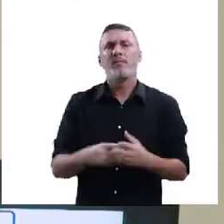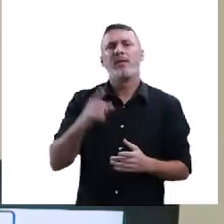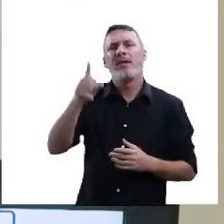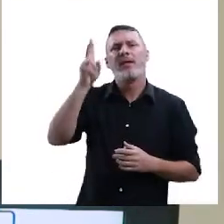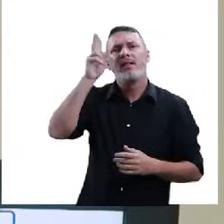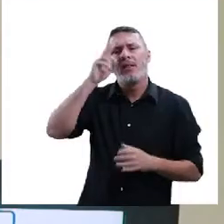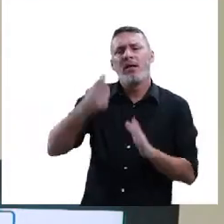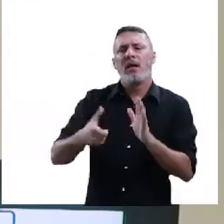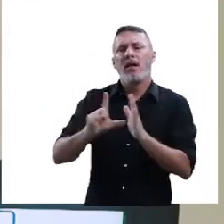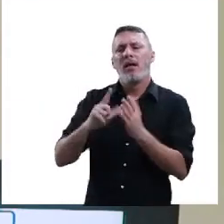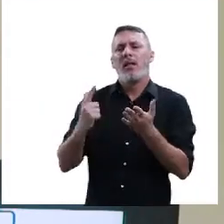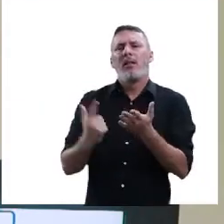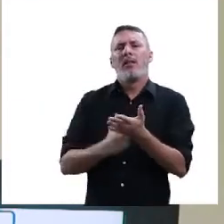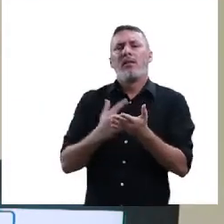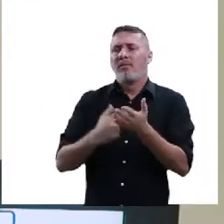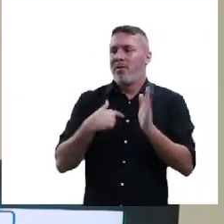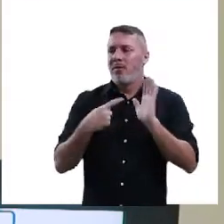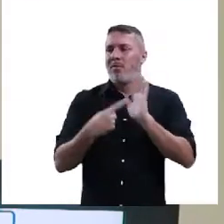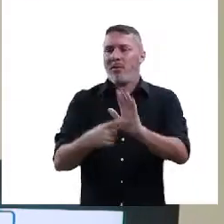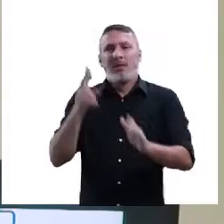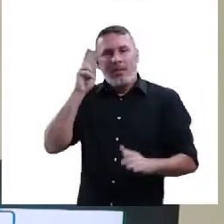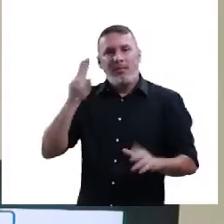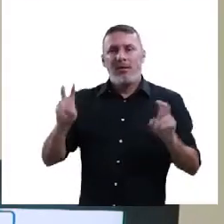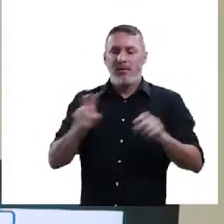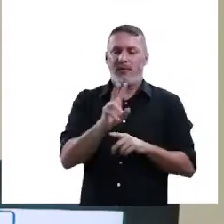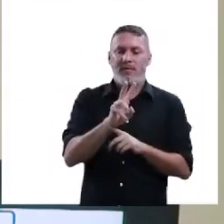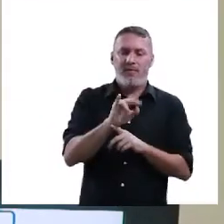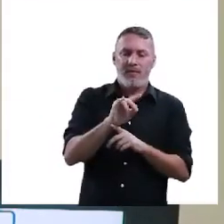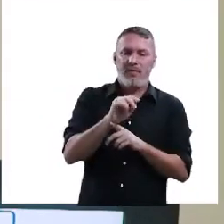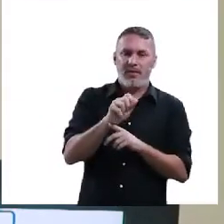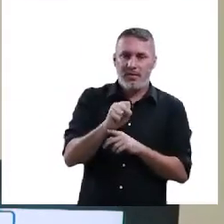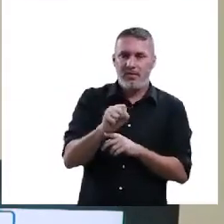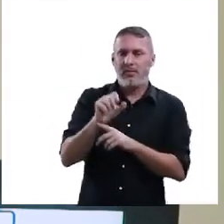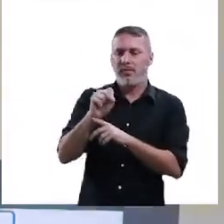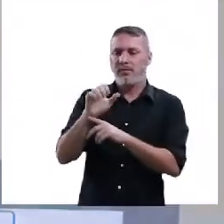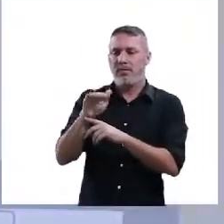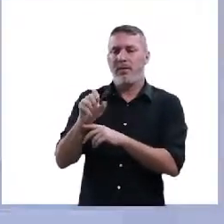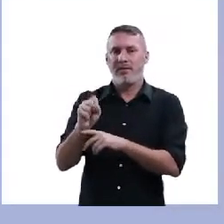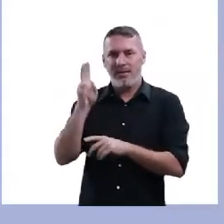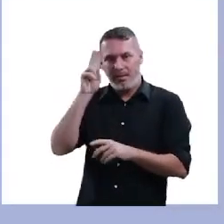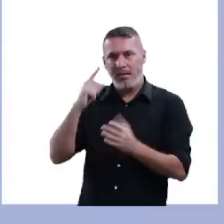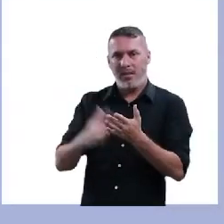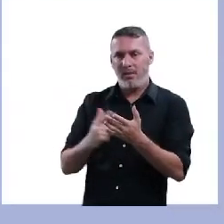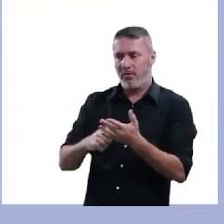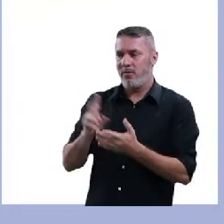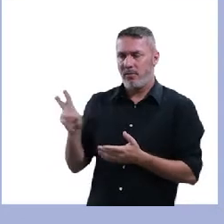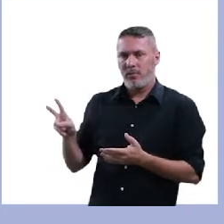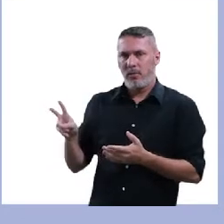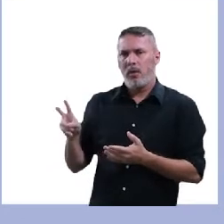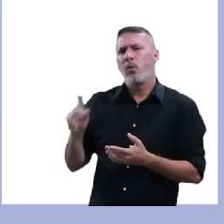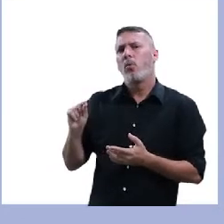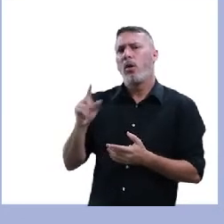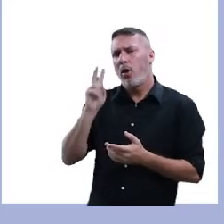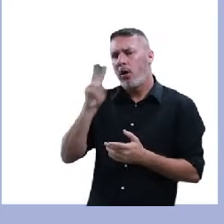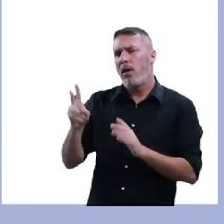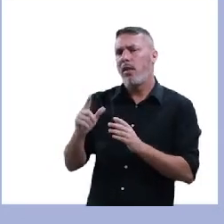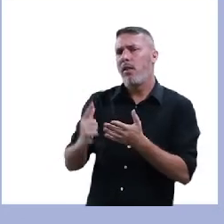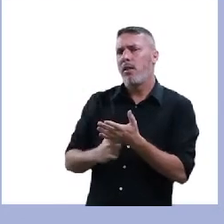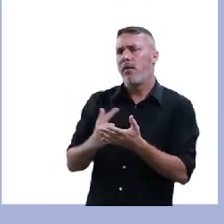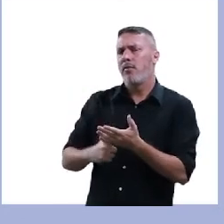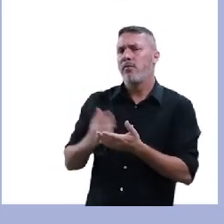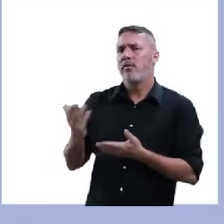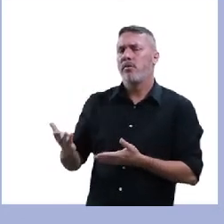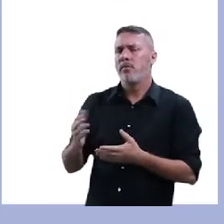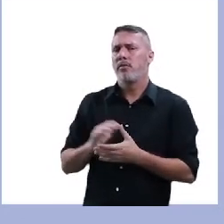daquele livro que eu trabalhei com vocês? Olha aqui, Vidas Secas, de Graciliano Ramos. Perceba como você fala o seguinte, olha,